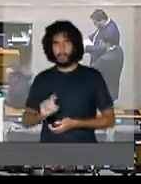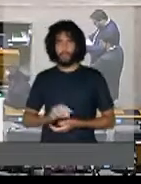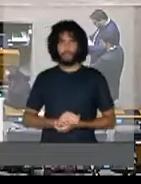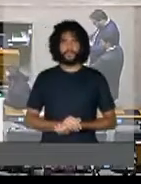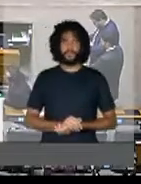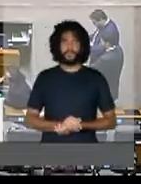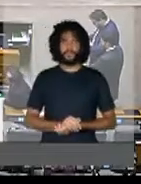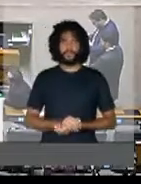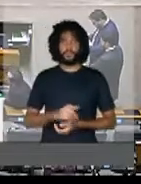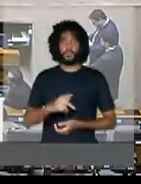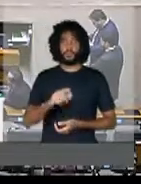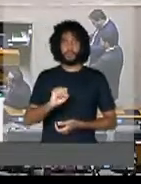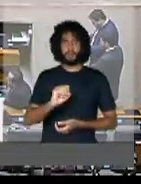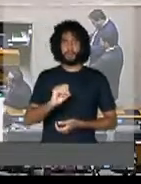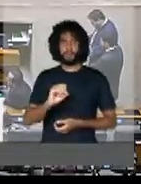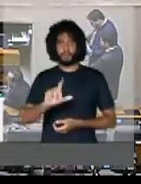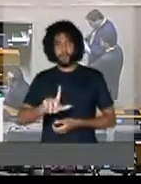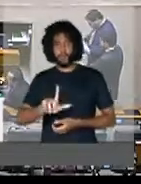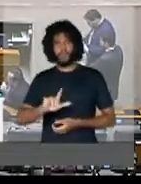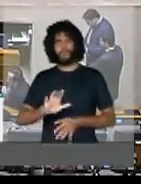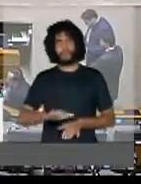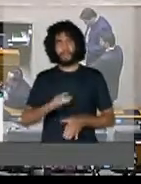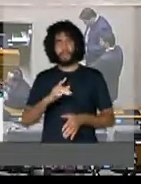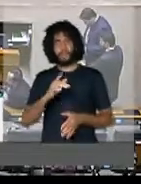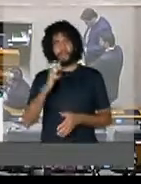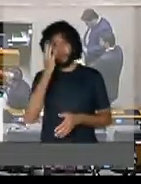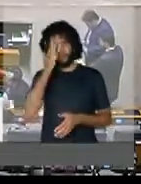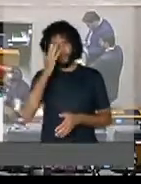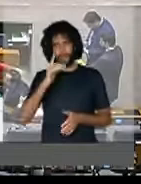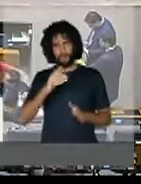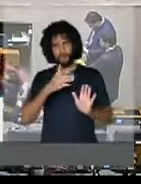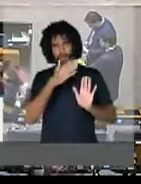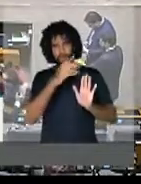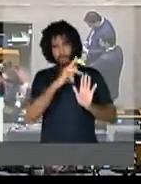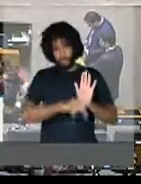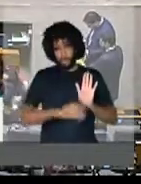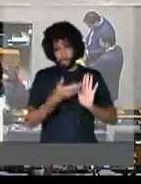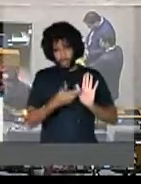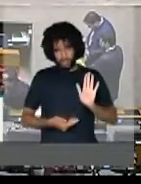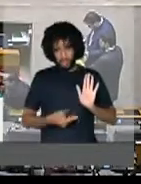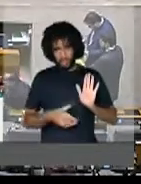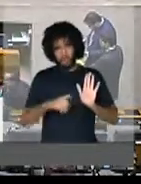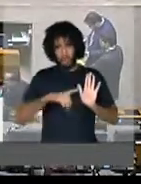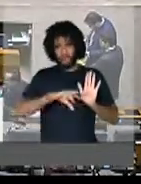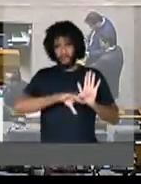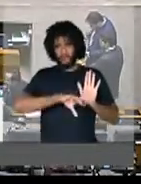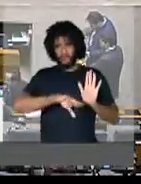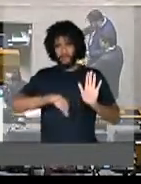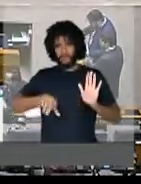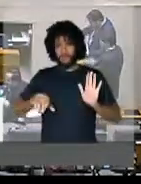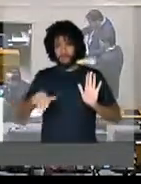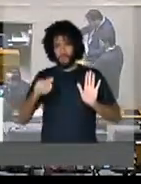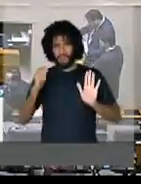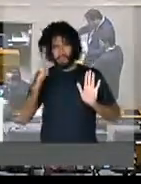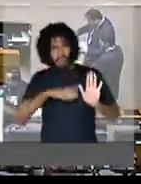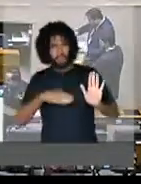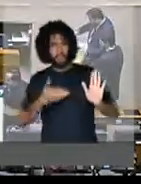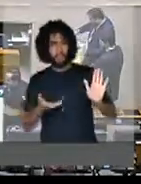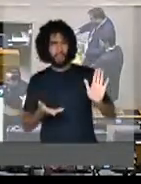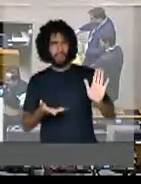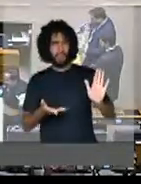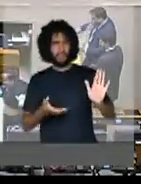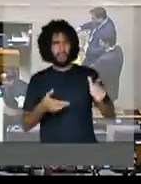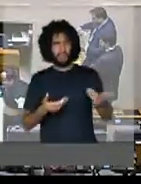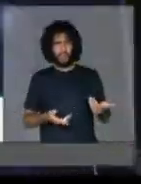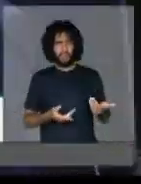Presidente, estão muitas as maldades desse projeto. Então não se justifica, ainda que seja direito se